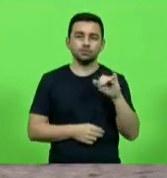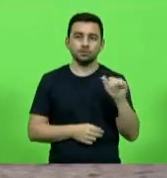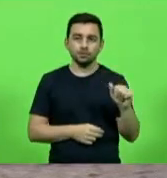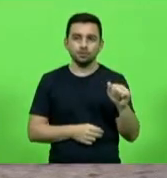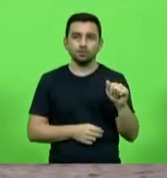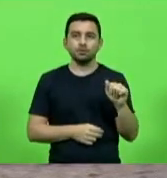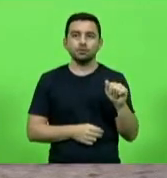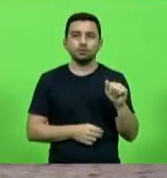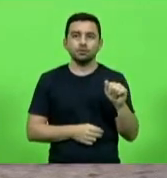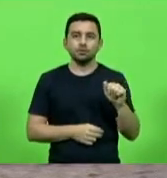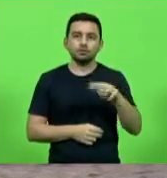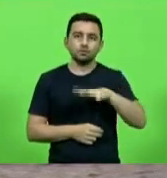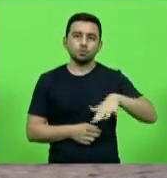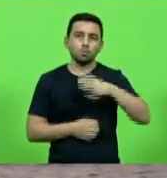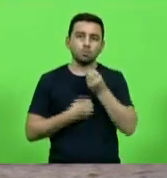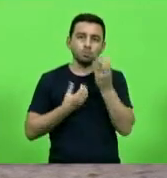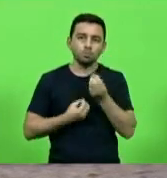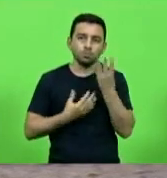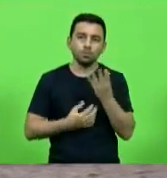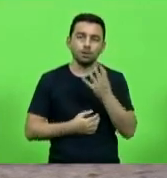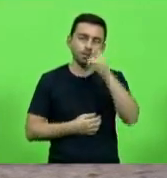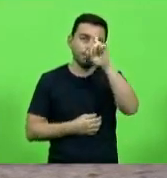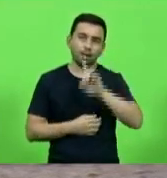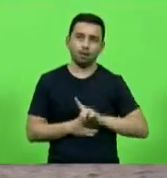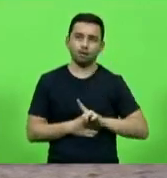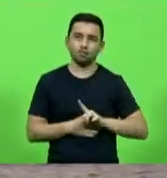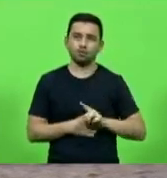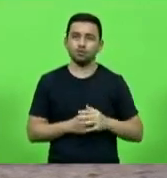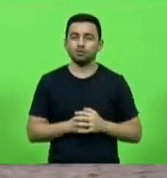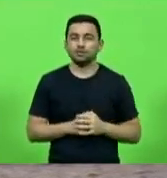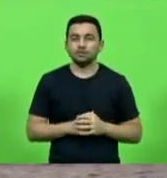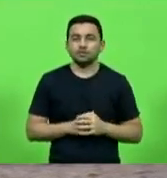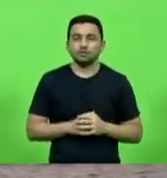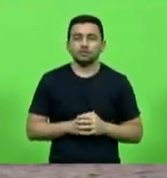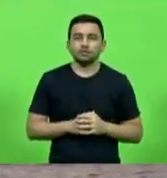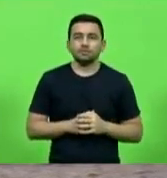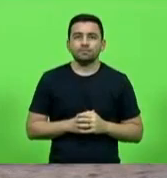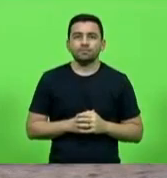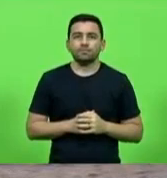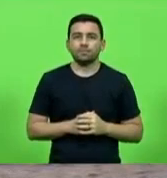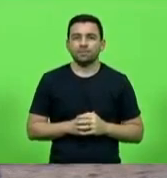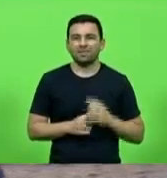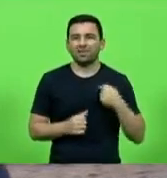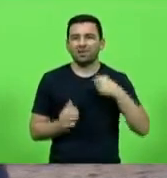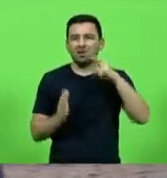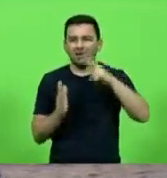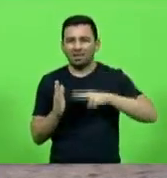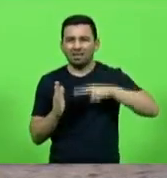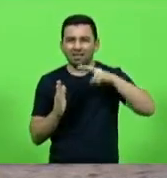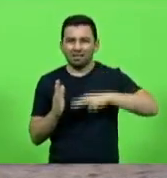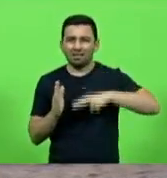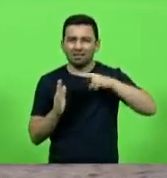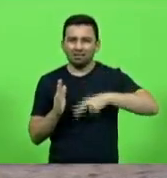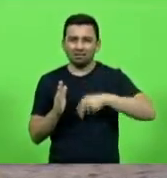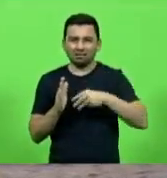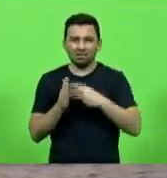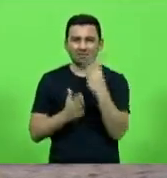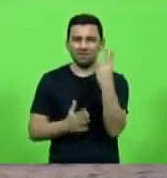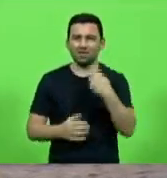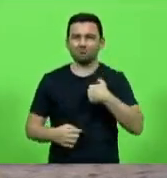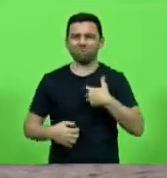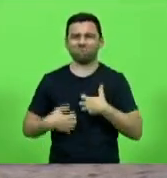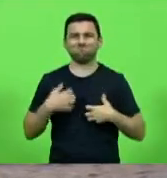em sua poesia O Amarelo. Aí, bobageada aqui. Cada vez que eu li, as três vezes que eu li, me dá azia